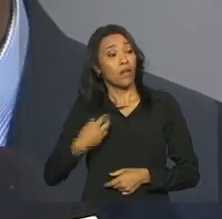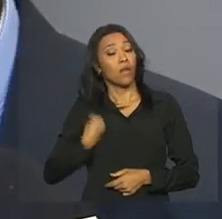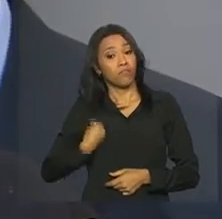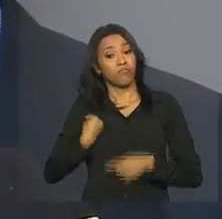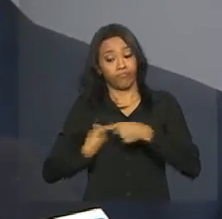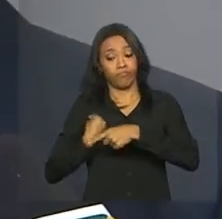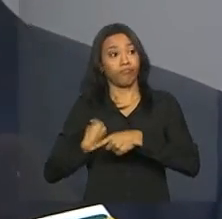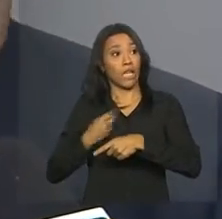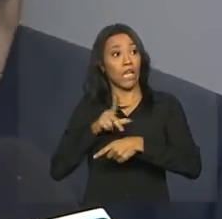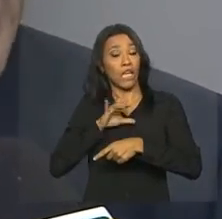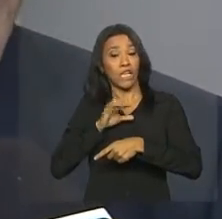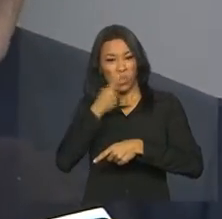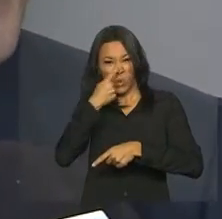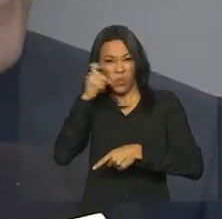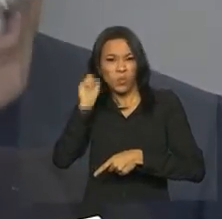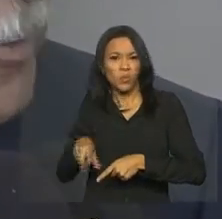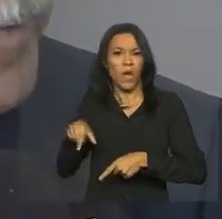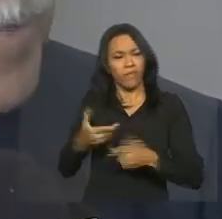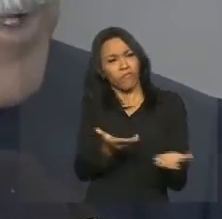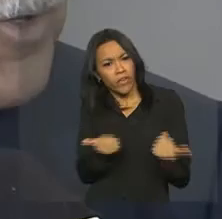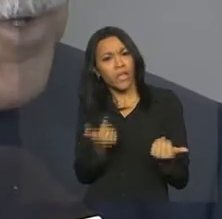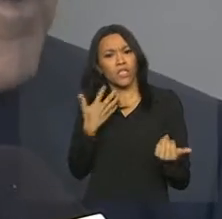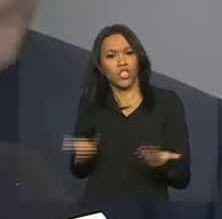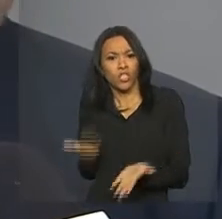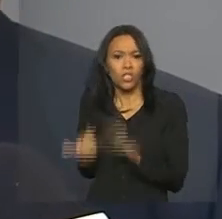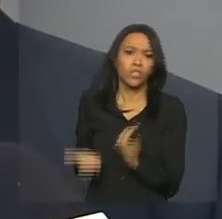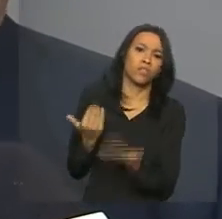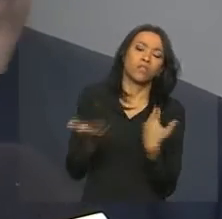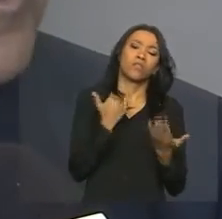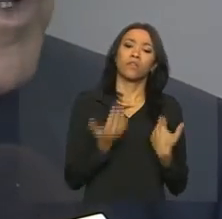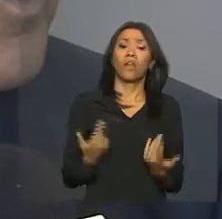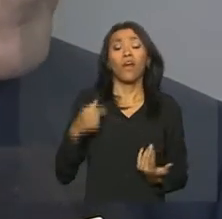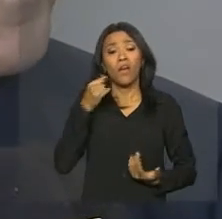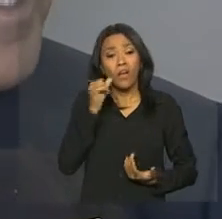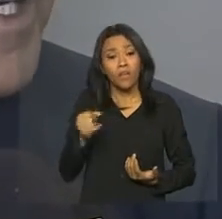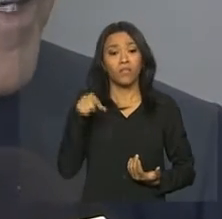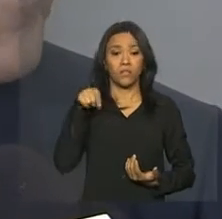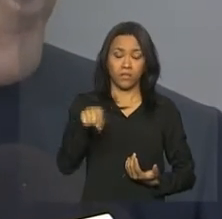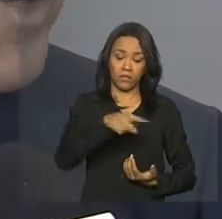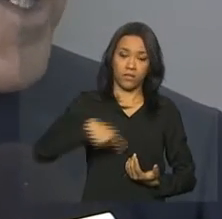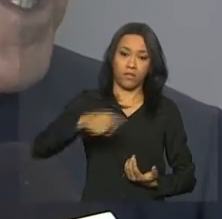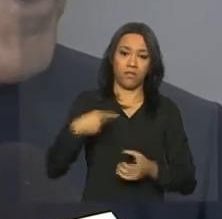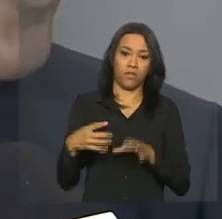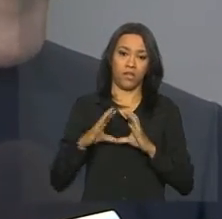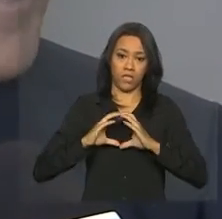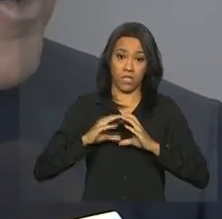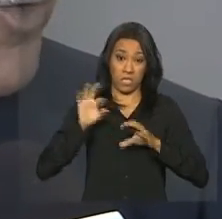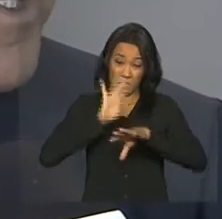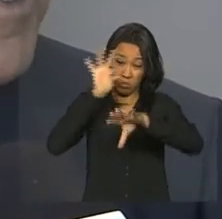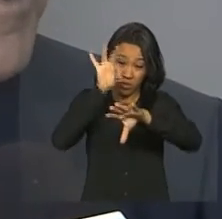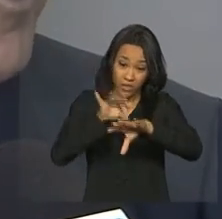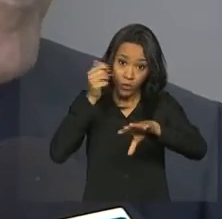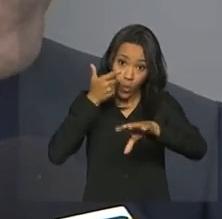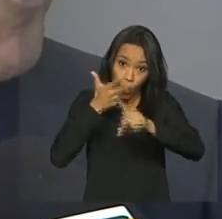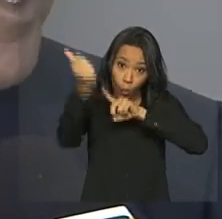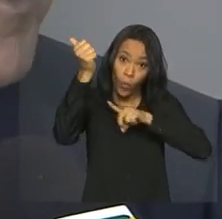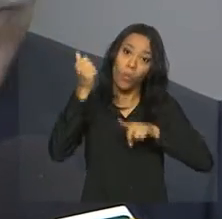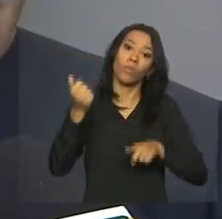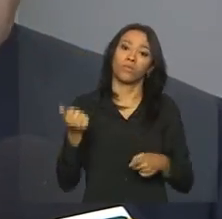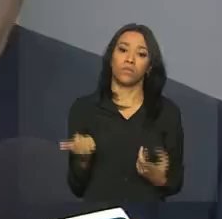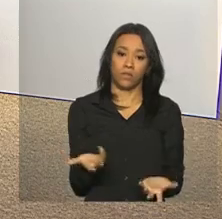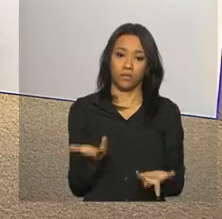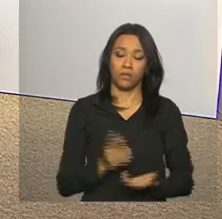tem lixo para retirada, não permitindo que esse mosquito ganhe essa luta contra toda a nossa